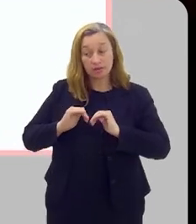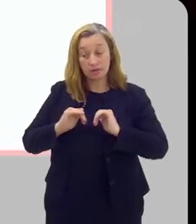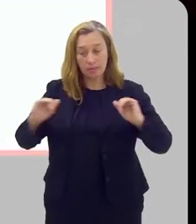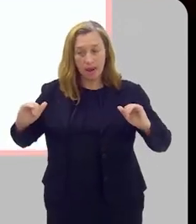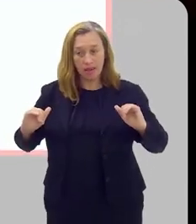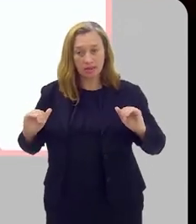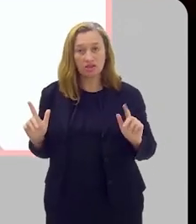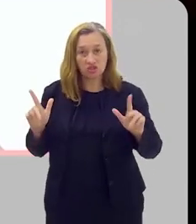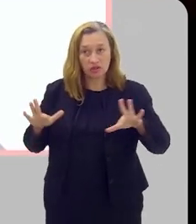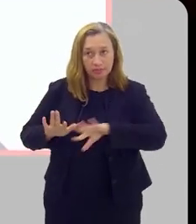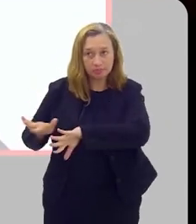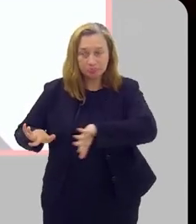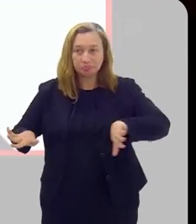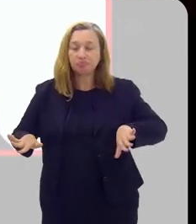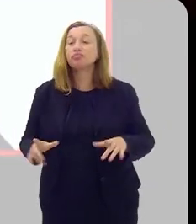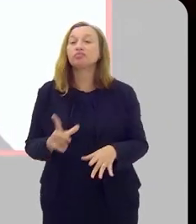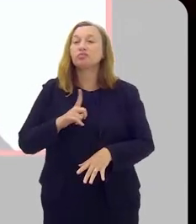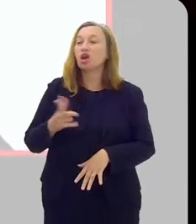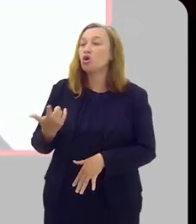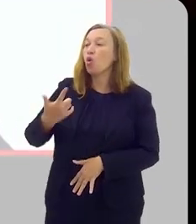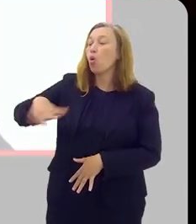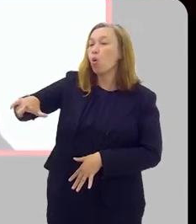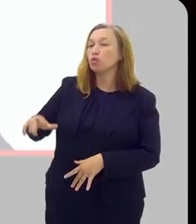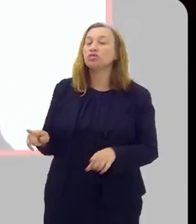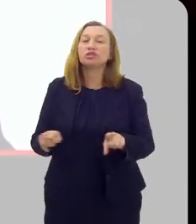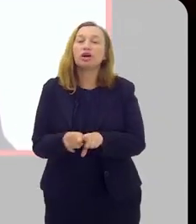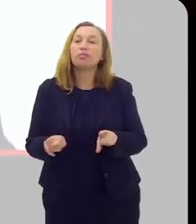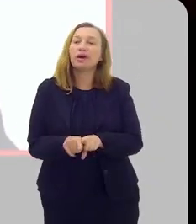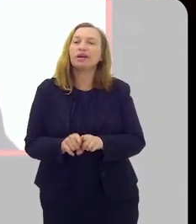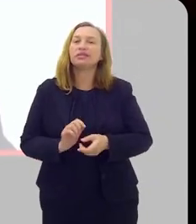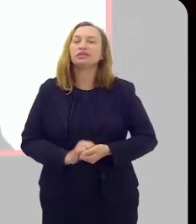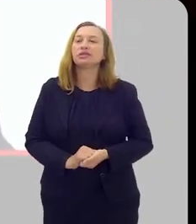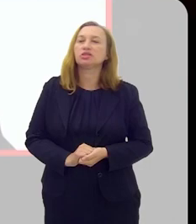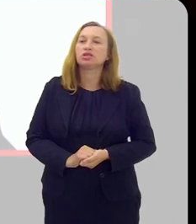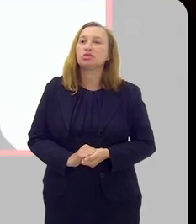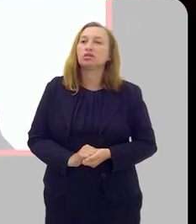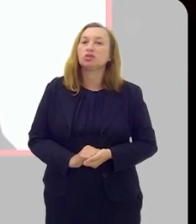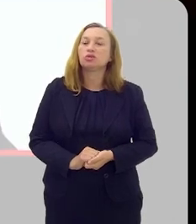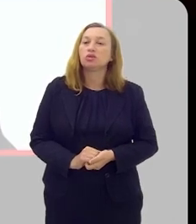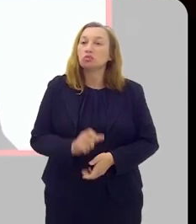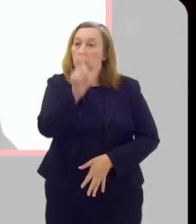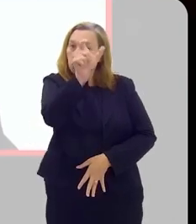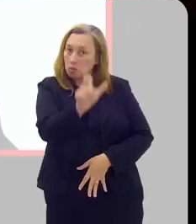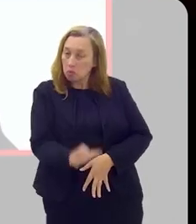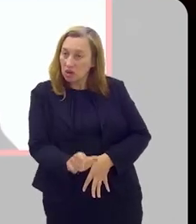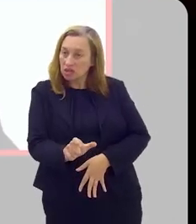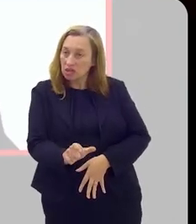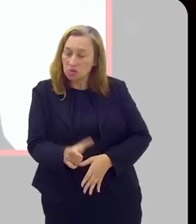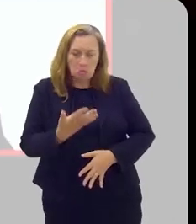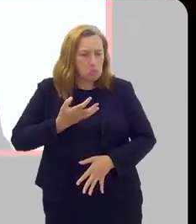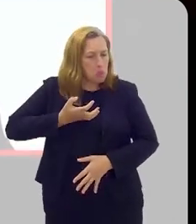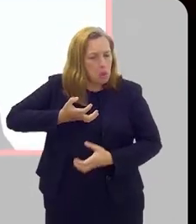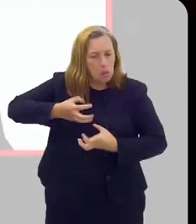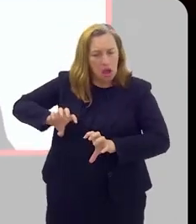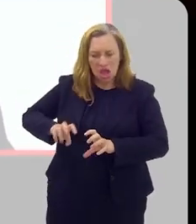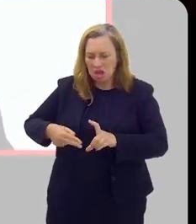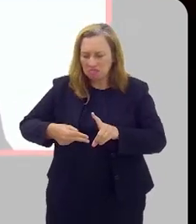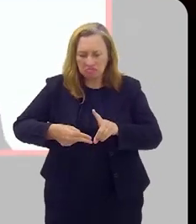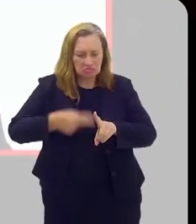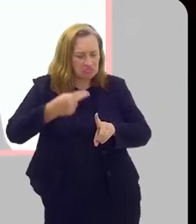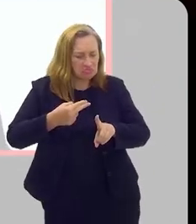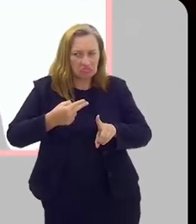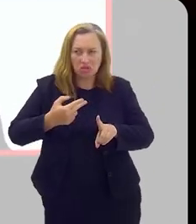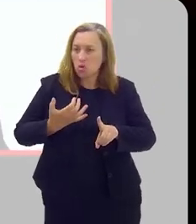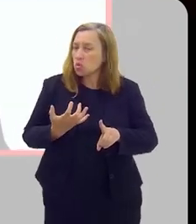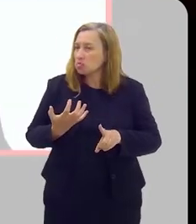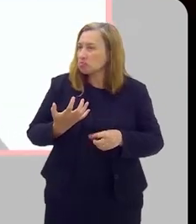diferenciação. E aí tem a outra modalidade, que é quando o paciente ou ele não quer operar,